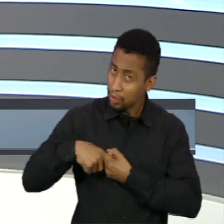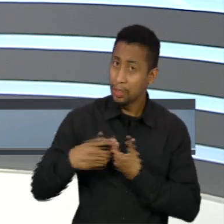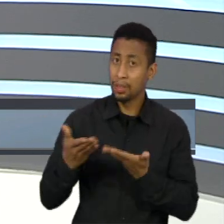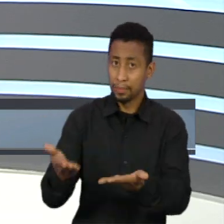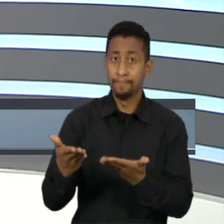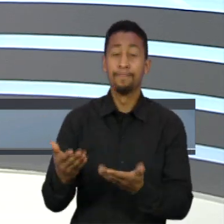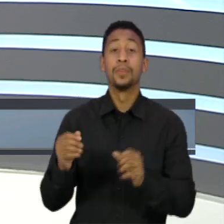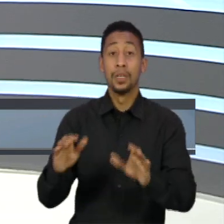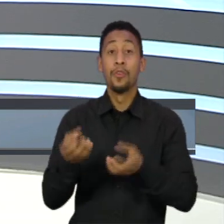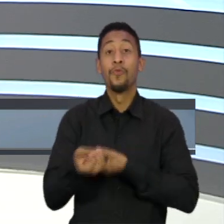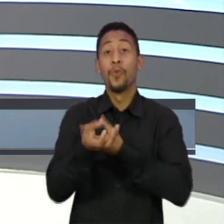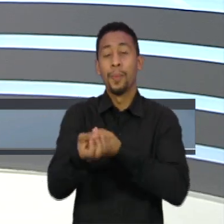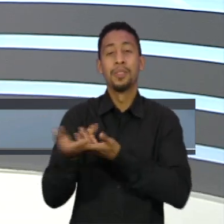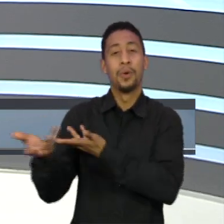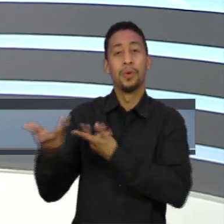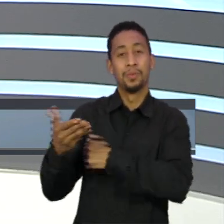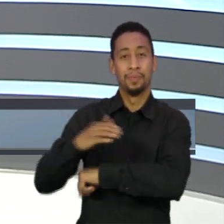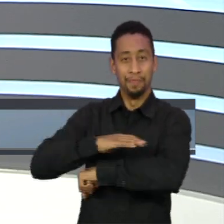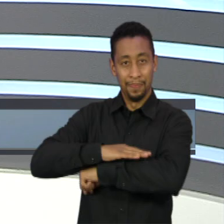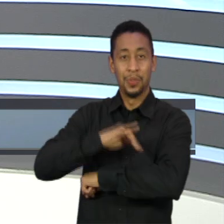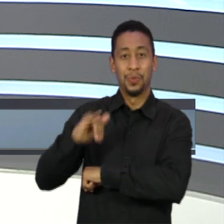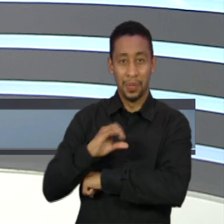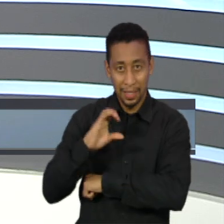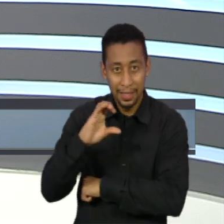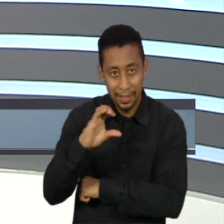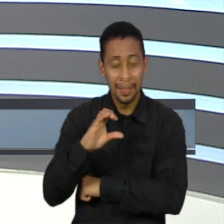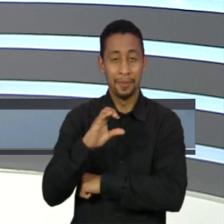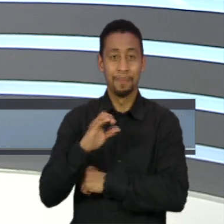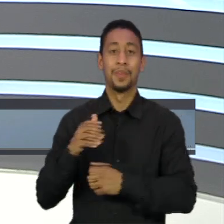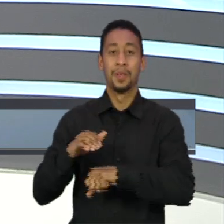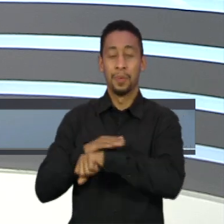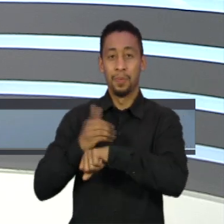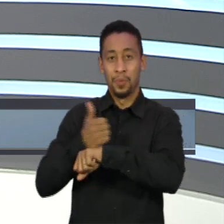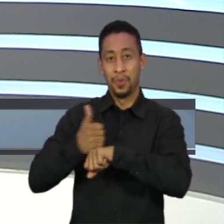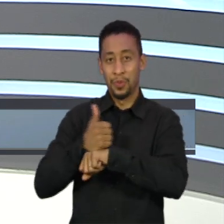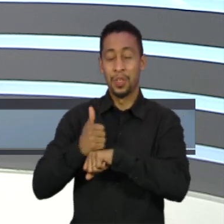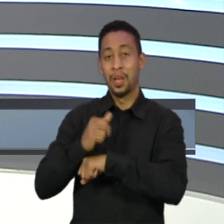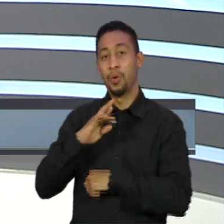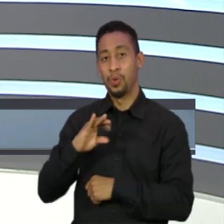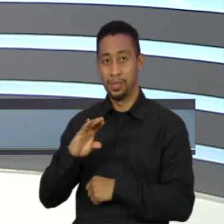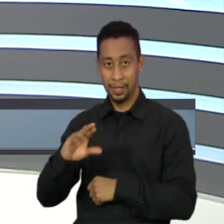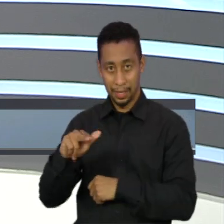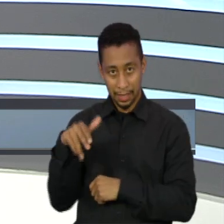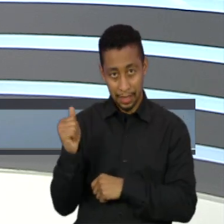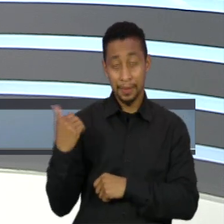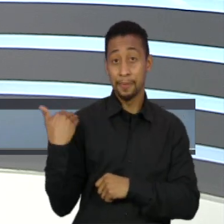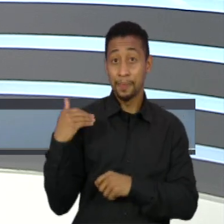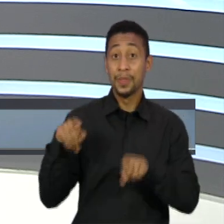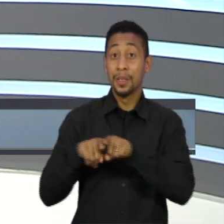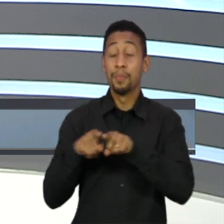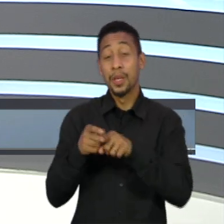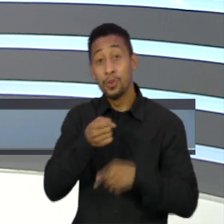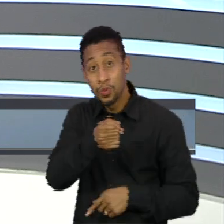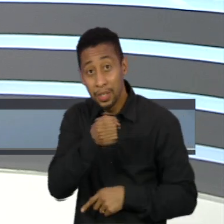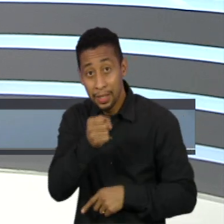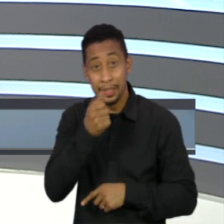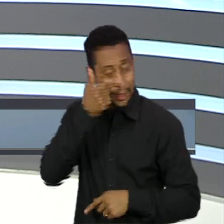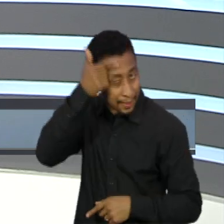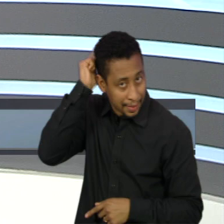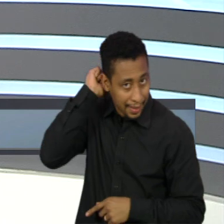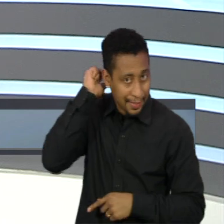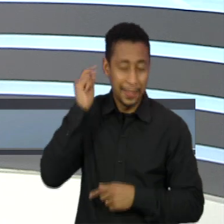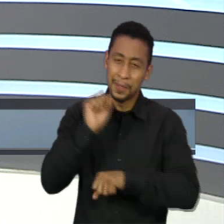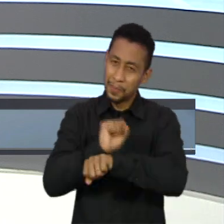assuntos, eu recebo na bancada do Jornal da Cultura, a infectologista Rosana Richman e o jornalista e apresentador Marcelo Taz.